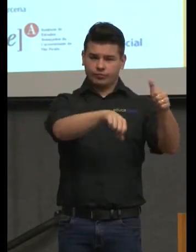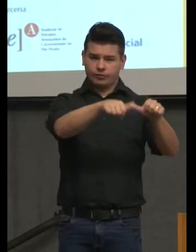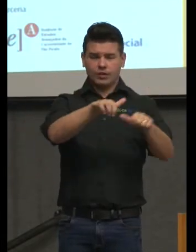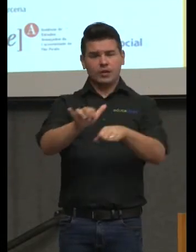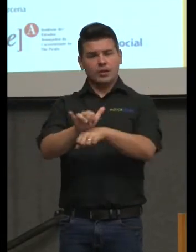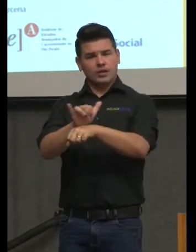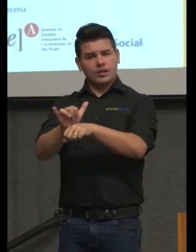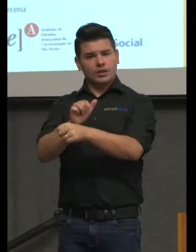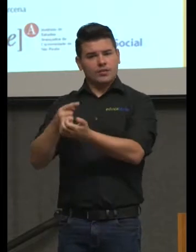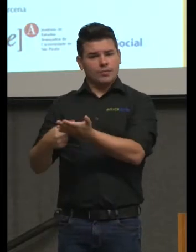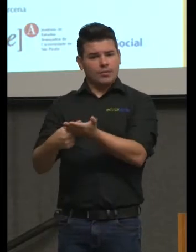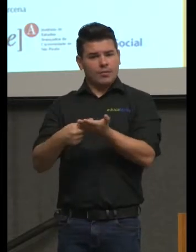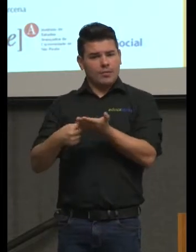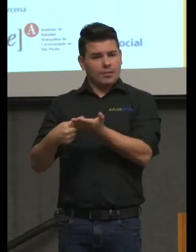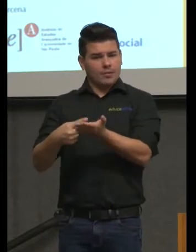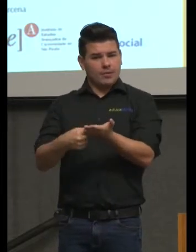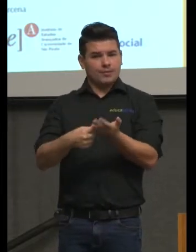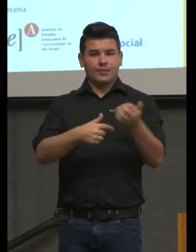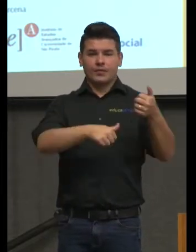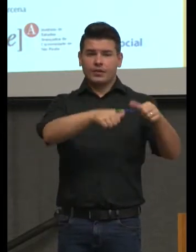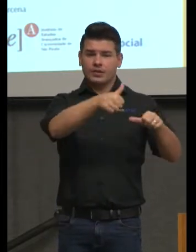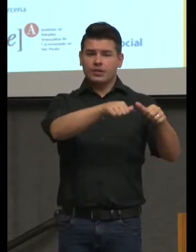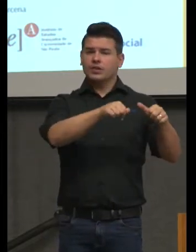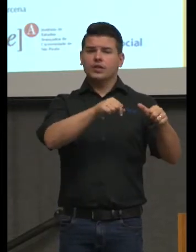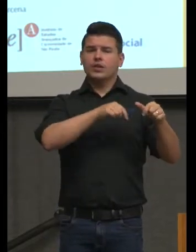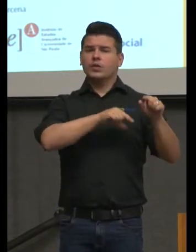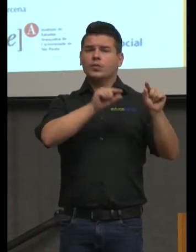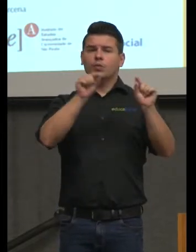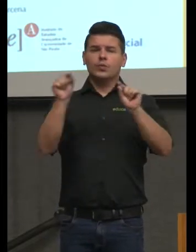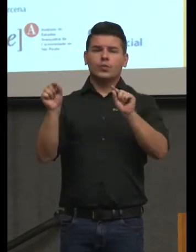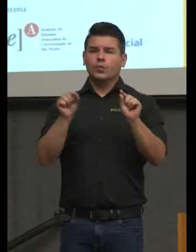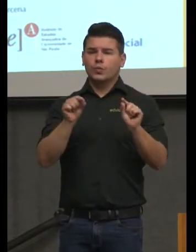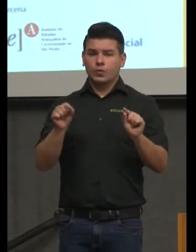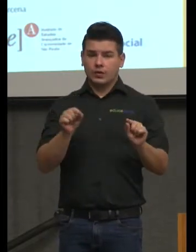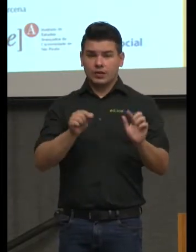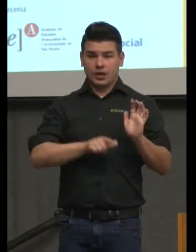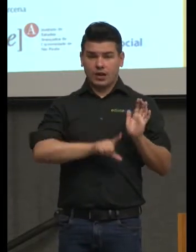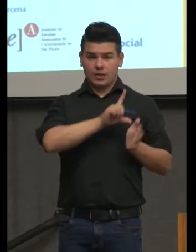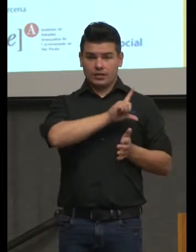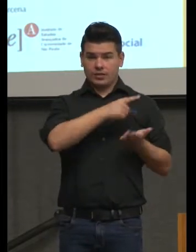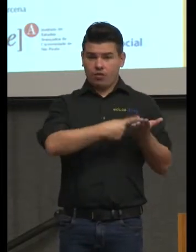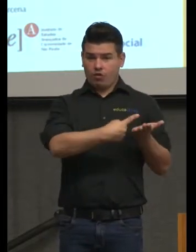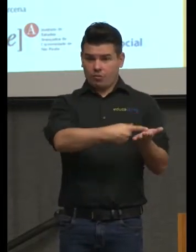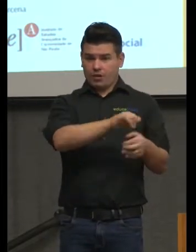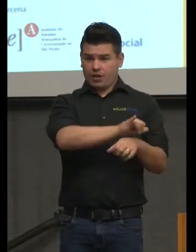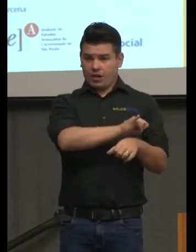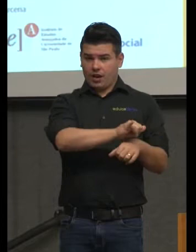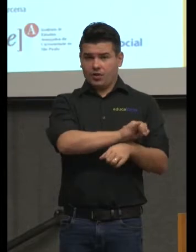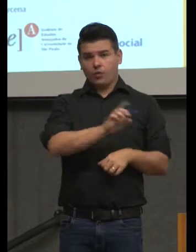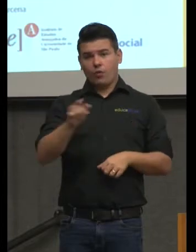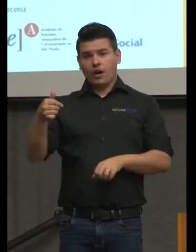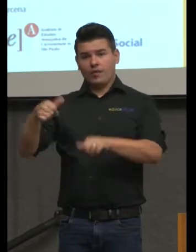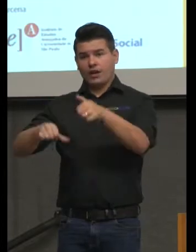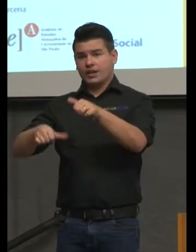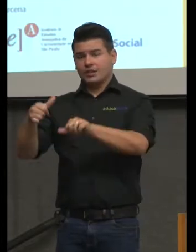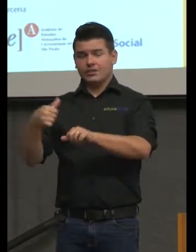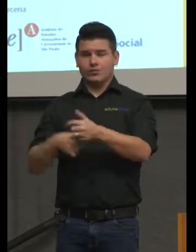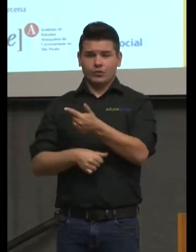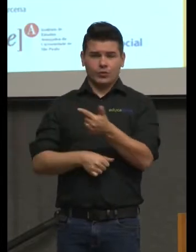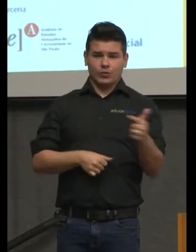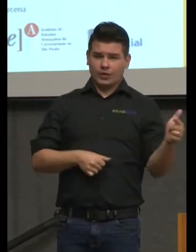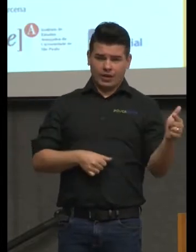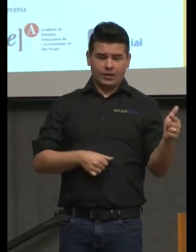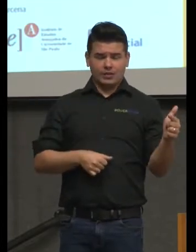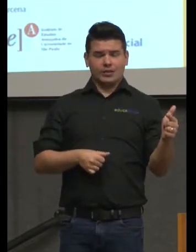mas está lidada com coisas que a gente não planeja e não avalia. Então, já estamos de saída com uma enorme